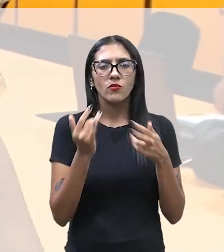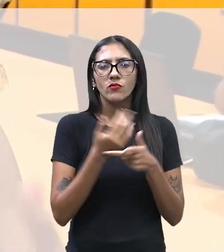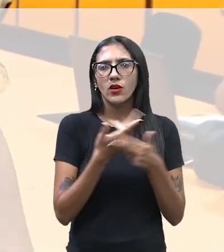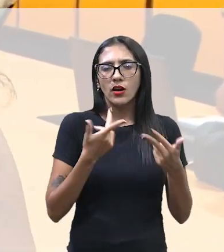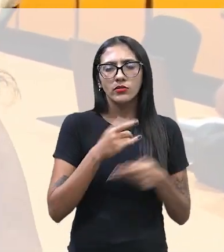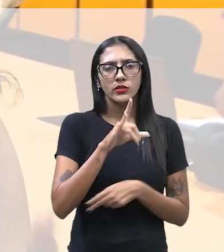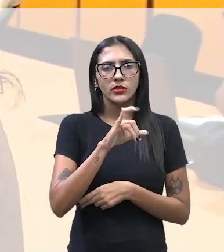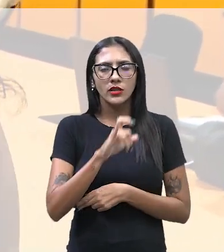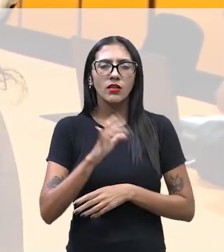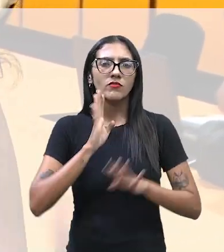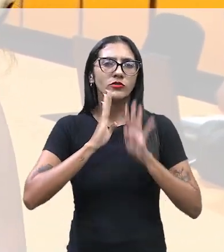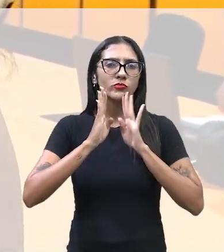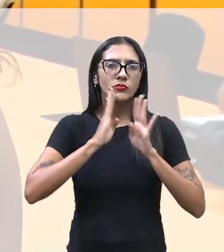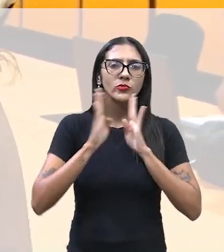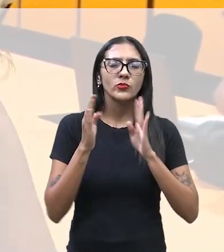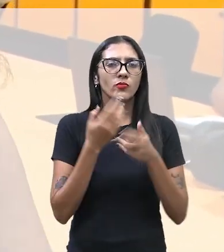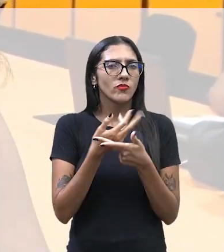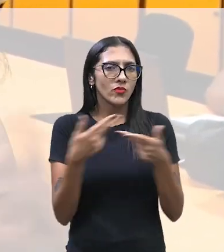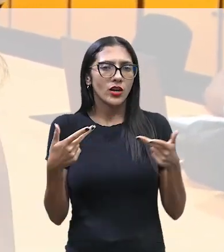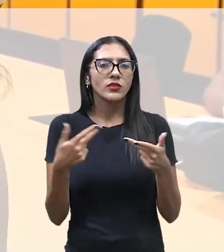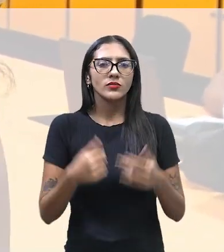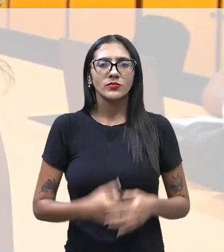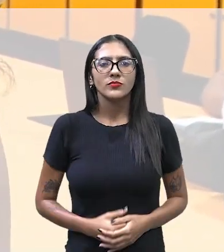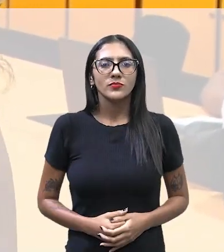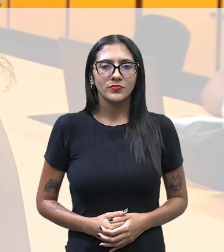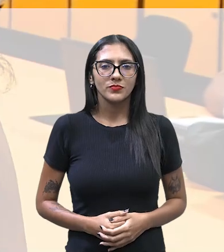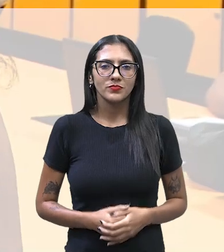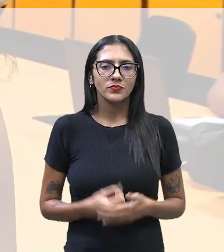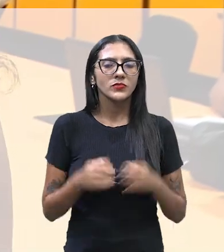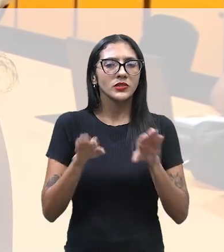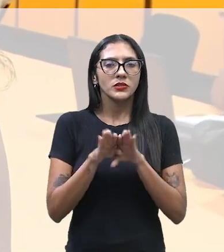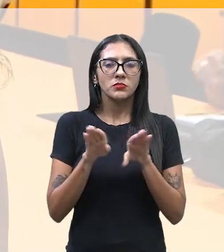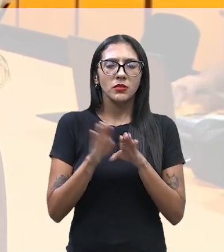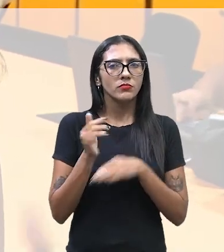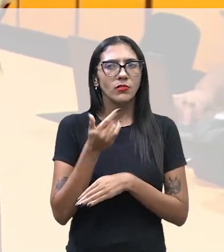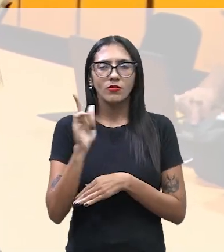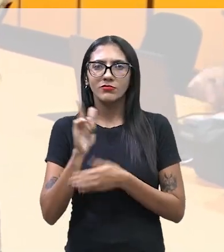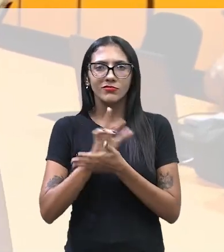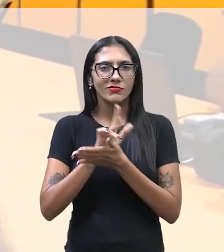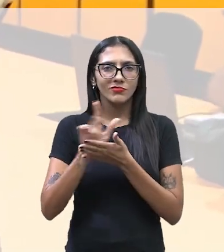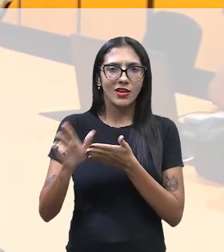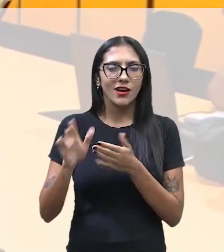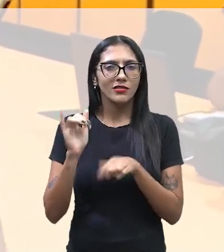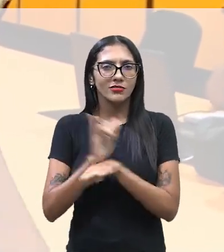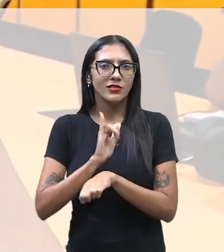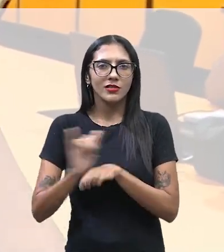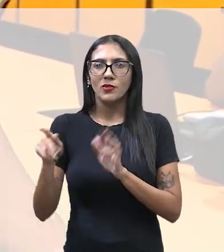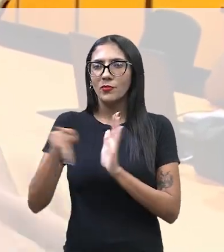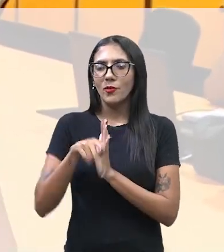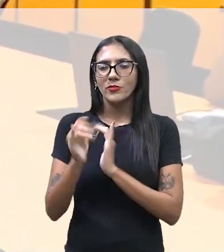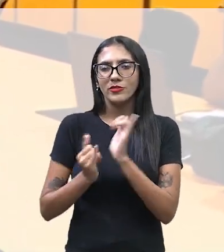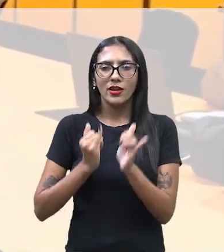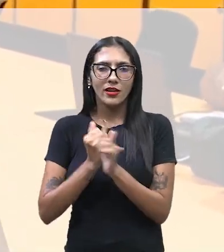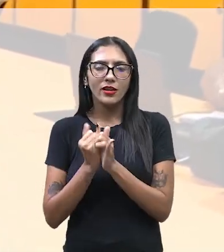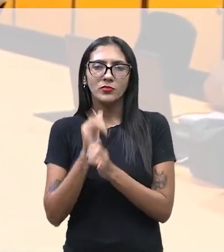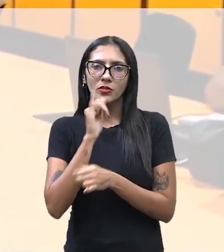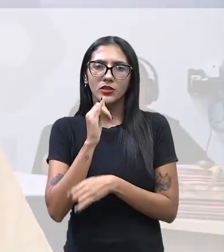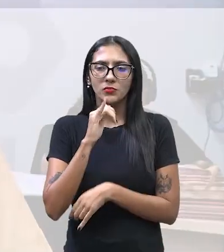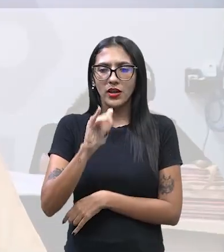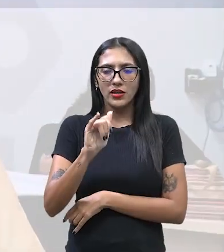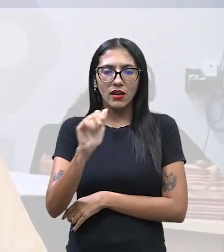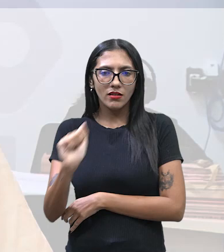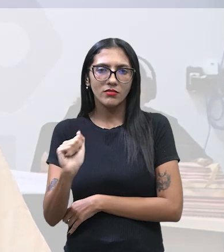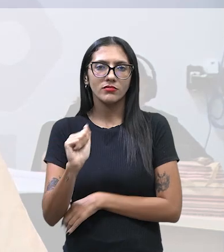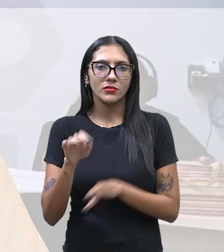Instagram, Facebook, etc. Ou qualquer outro tipo de, enfim, meio digital, como inteligência artificial.